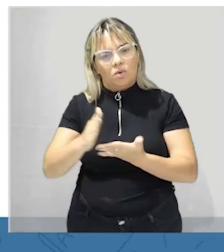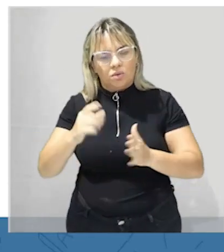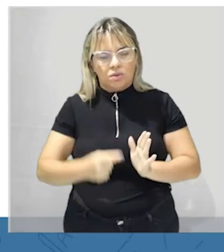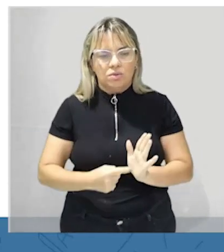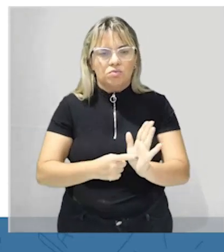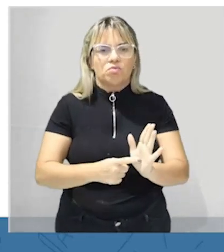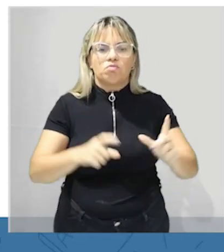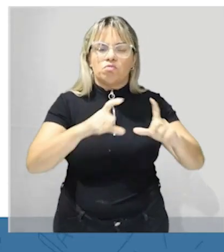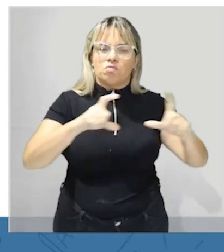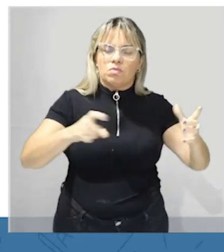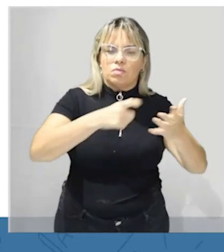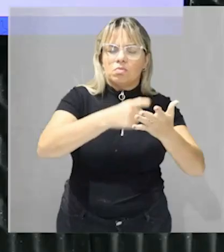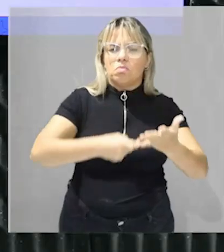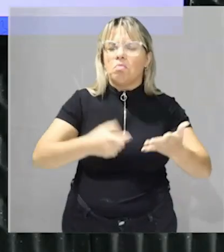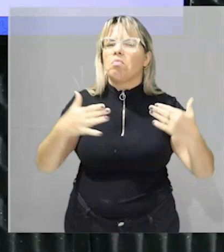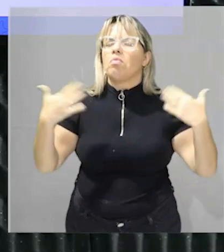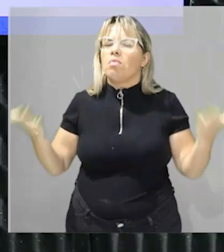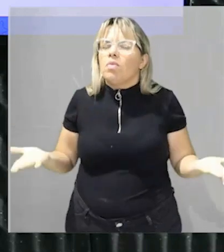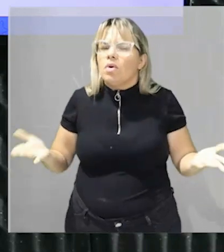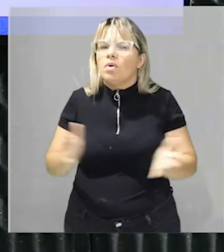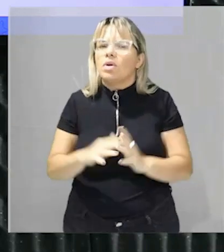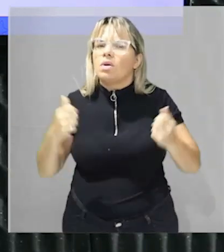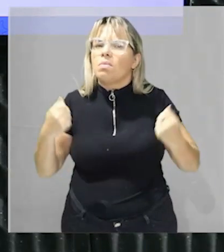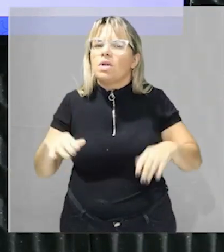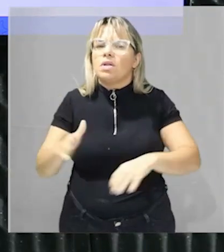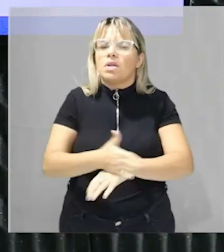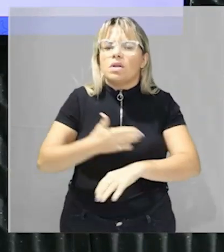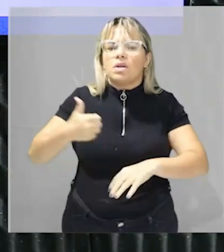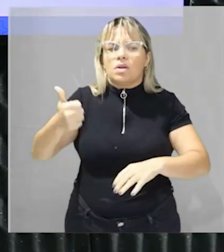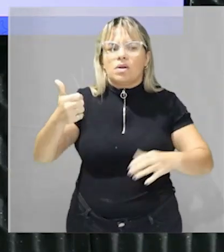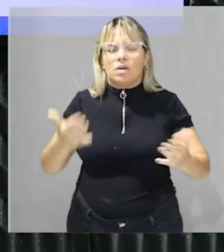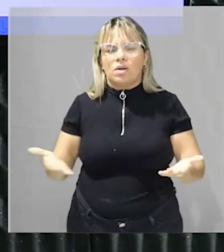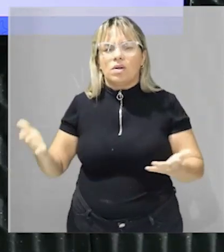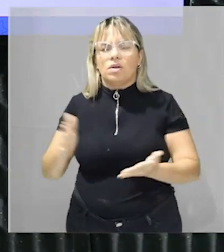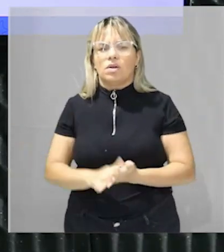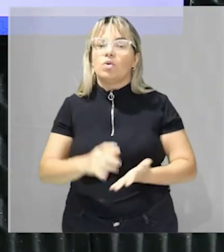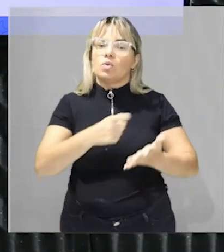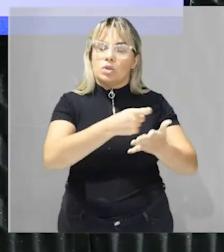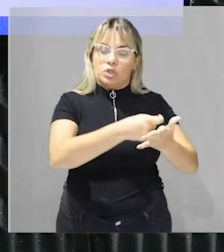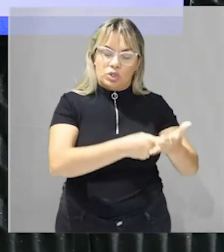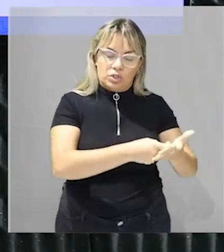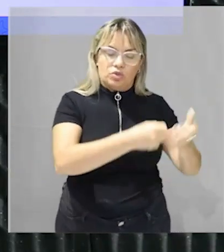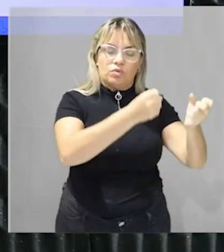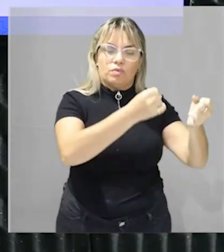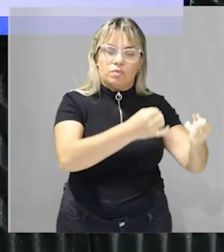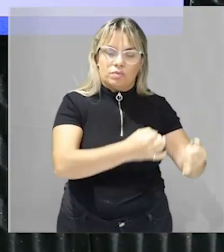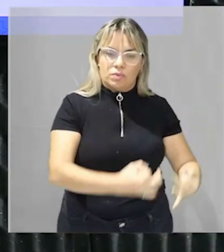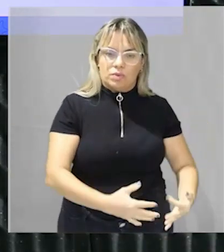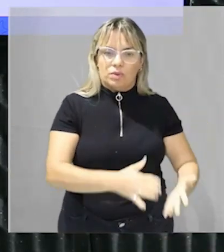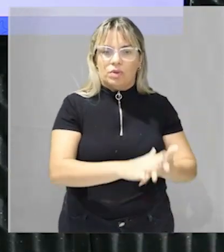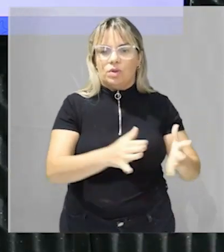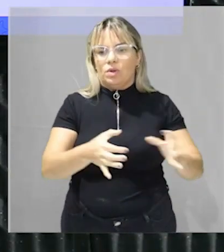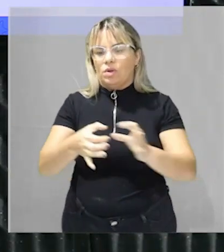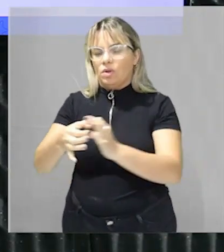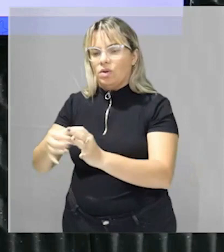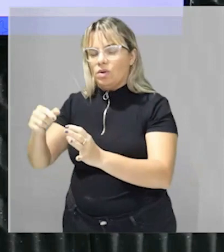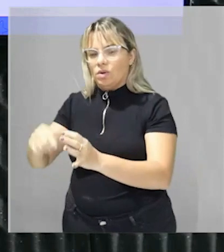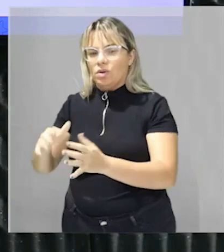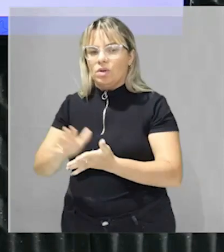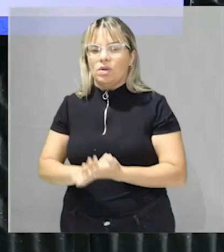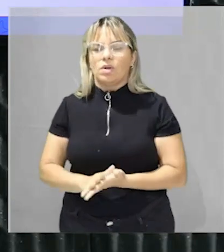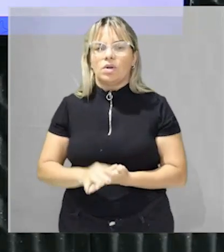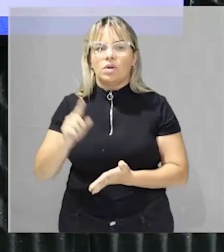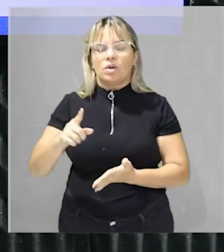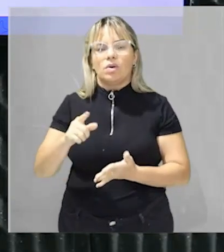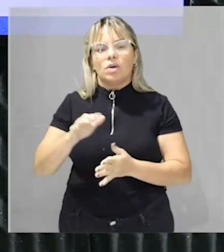tá certo e se diz ali o que que precisa para melhorar né o texto vai te falar né de acordo com o texto se buscou